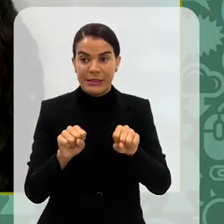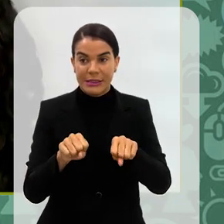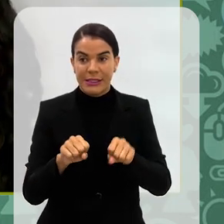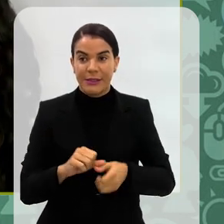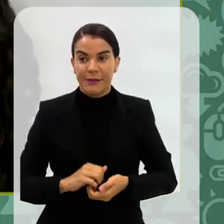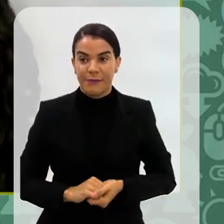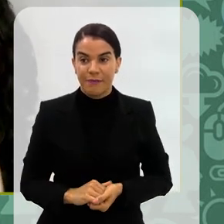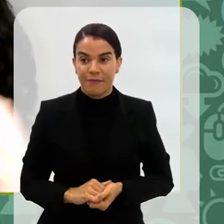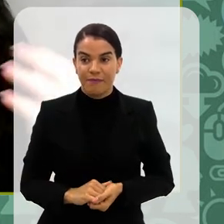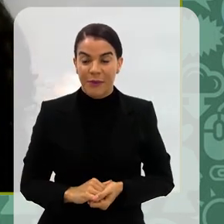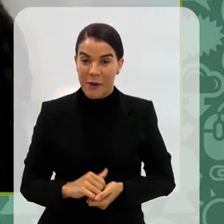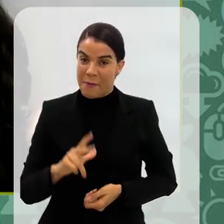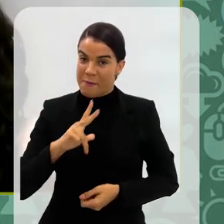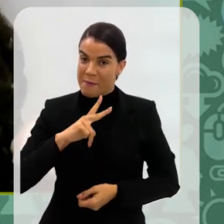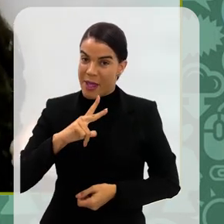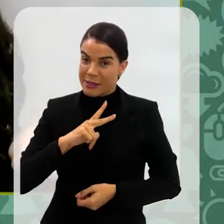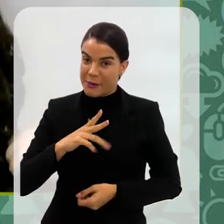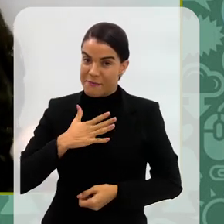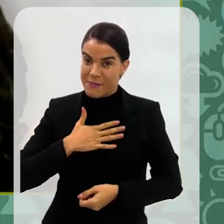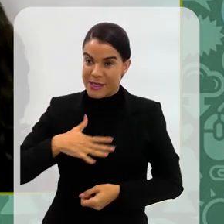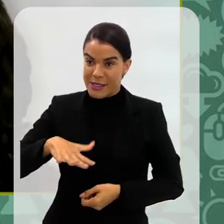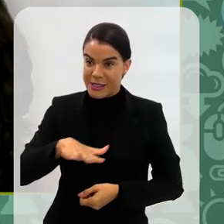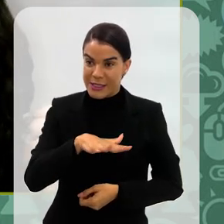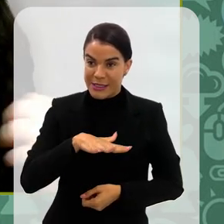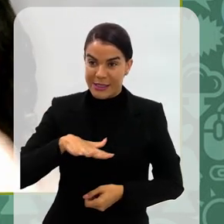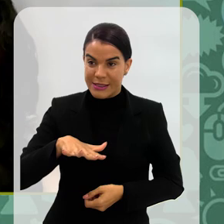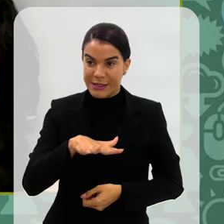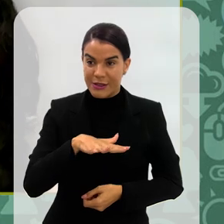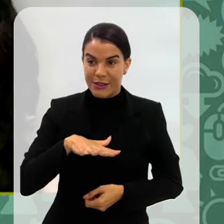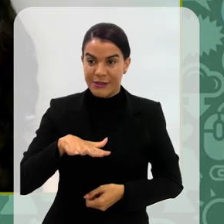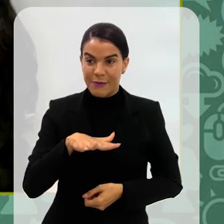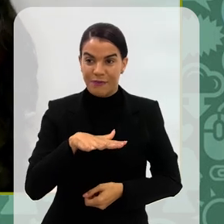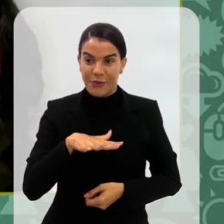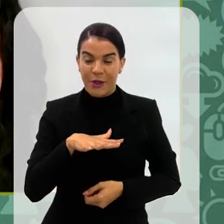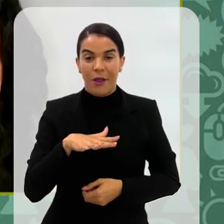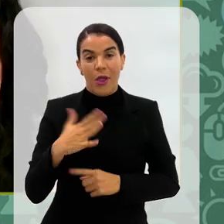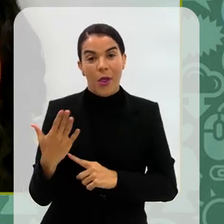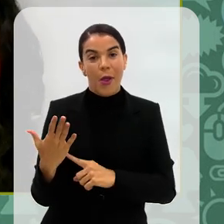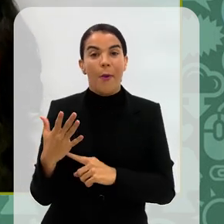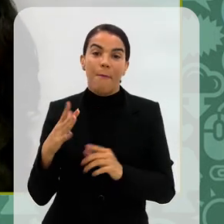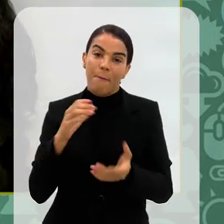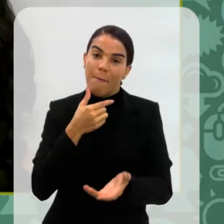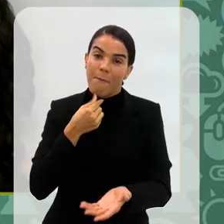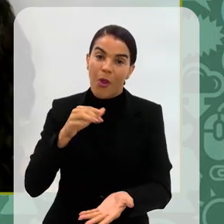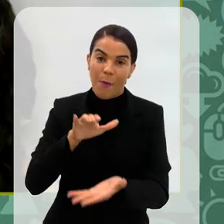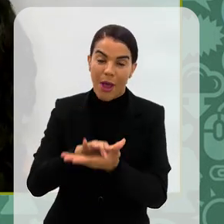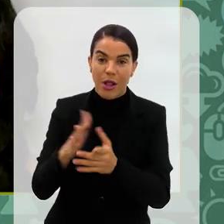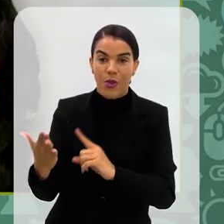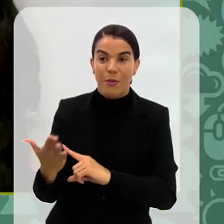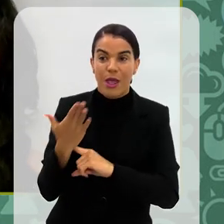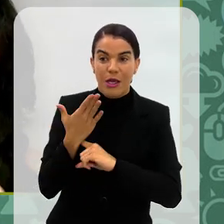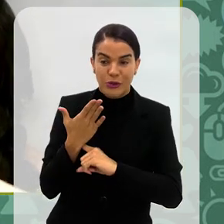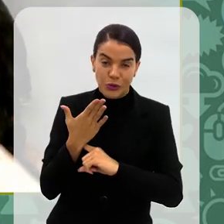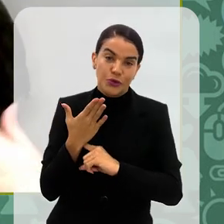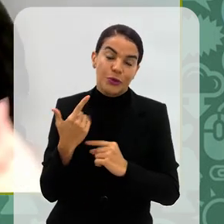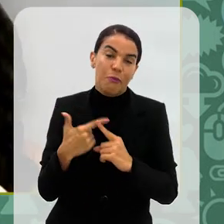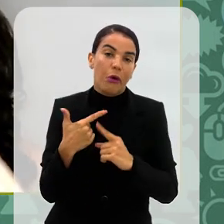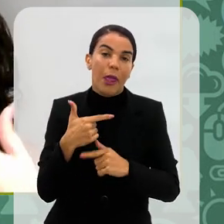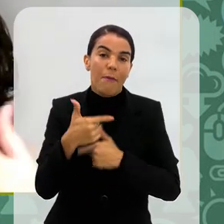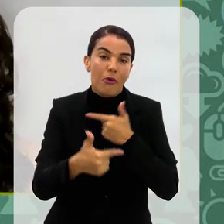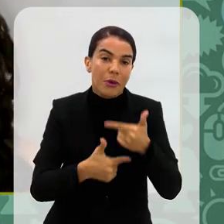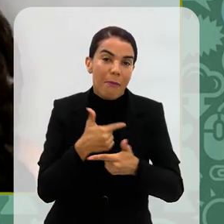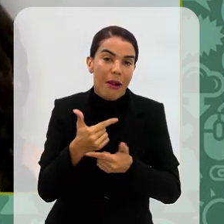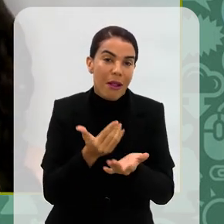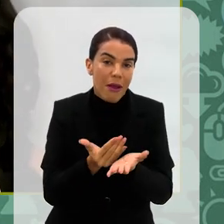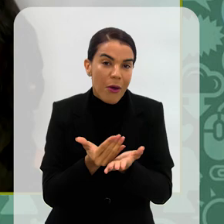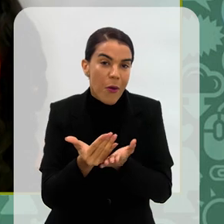Sim, é... Particularmente, no meu caso, eu conto muito com a ajuda do meu marido, né? Ele entende que minha carreira está começando, né? Que eu